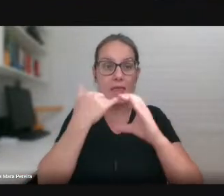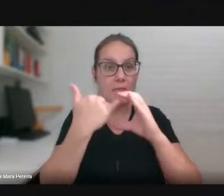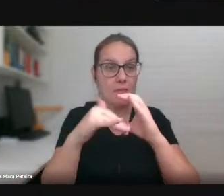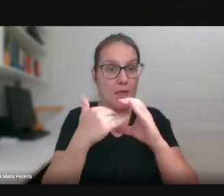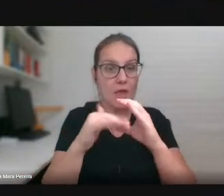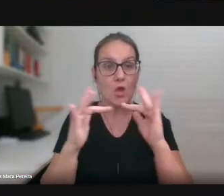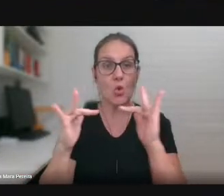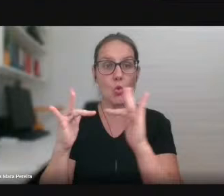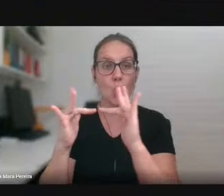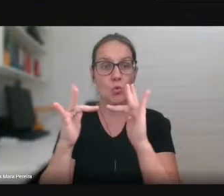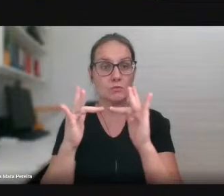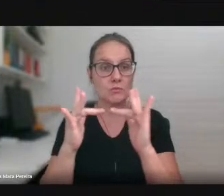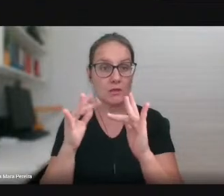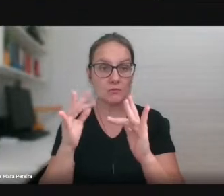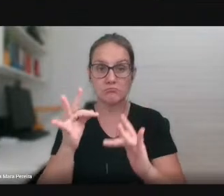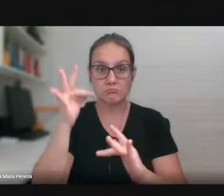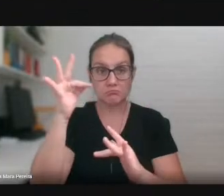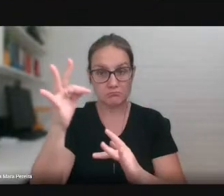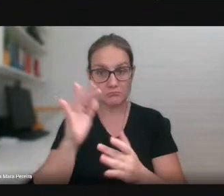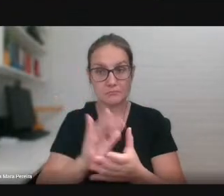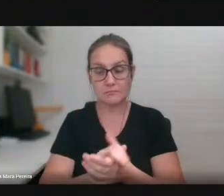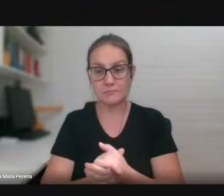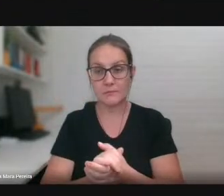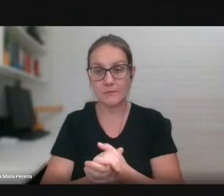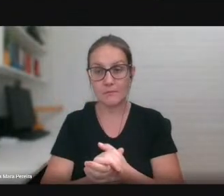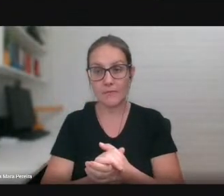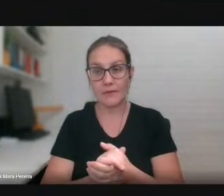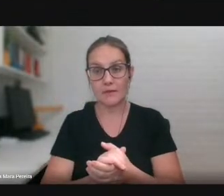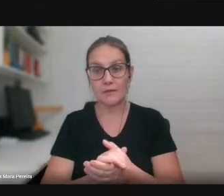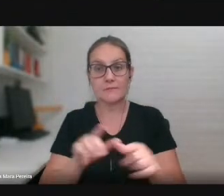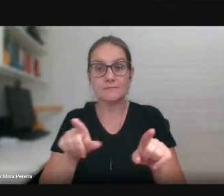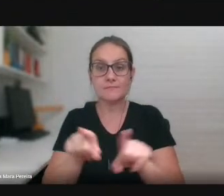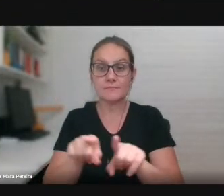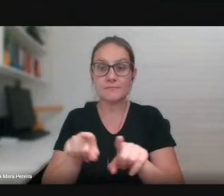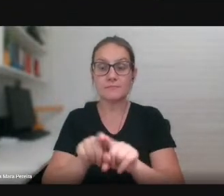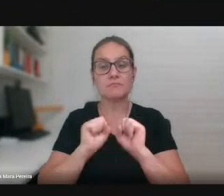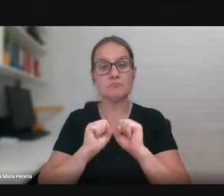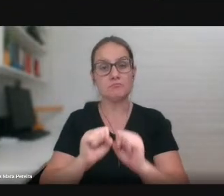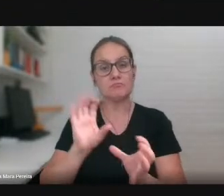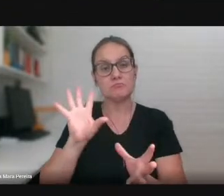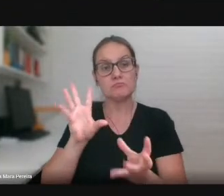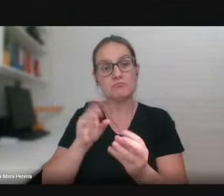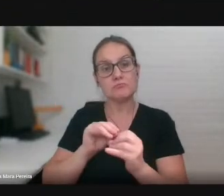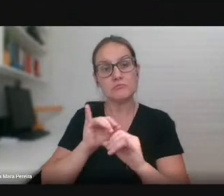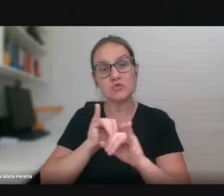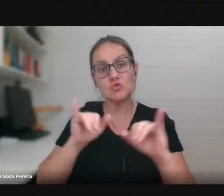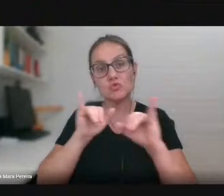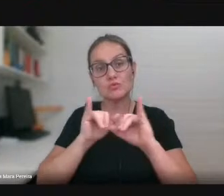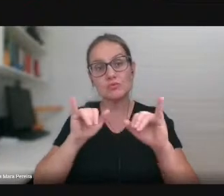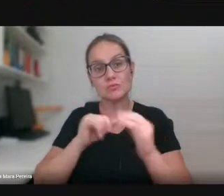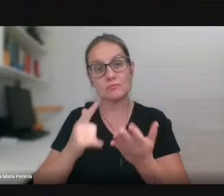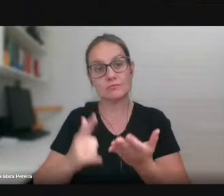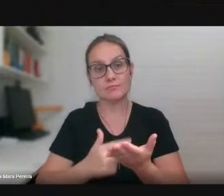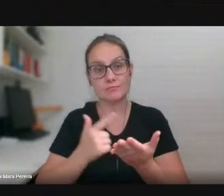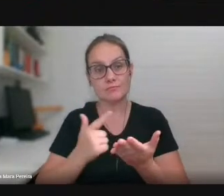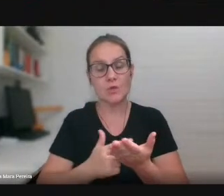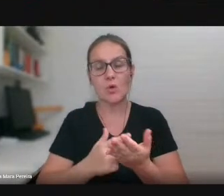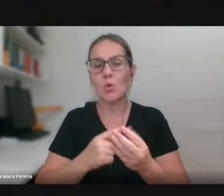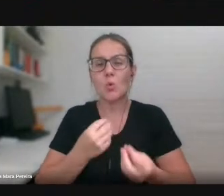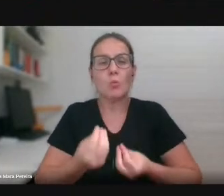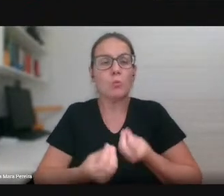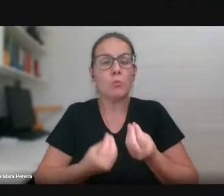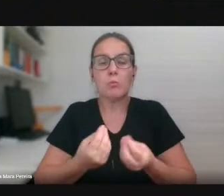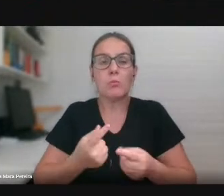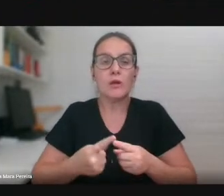posteriormente, e fazer uma breve explanação dessa obra, das motivações,